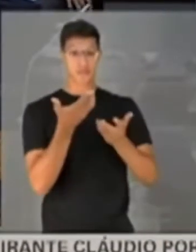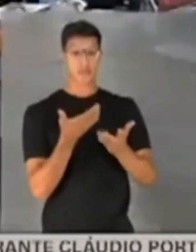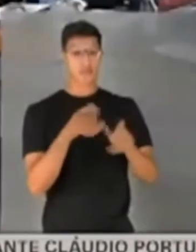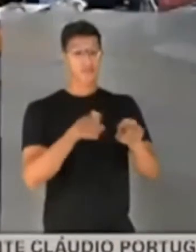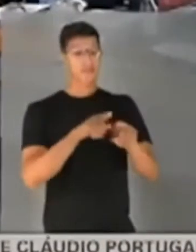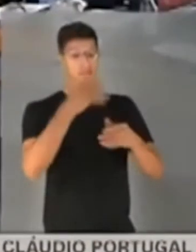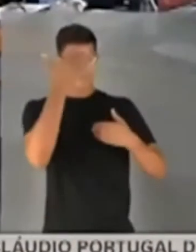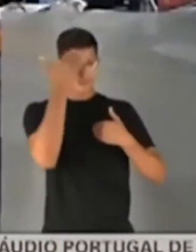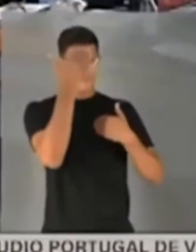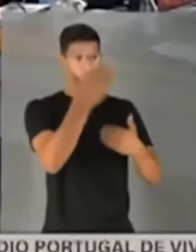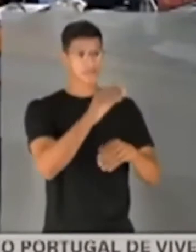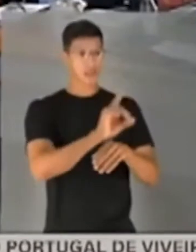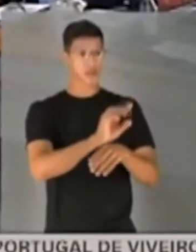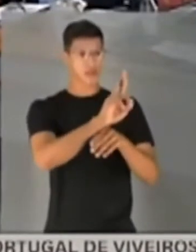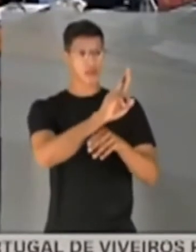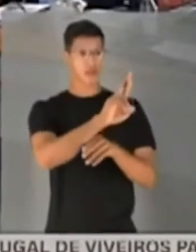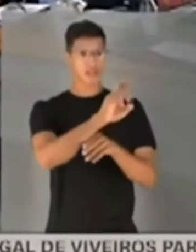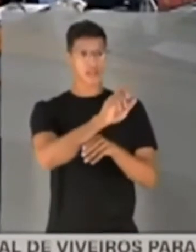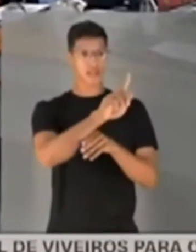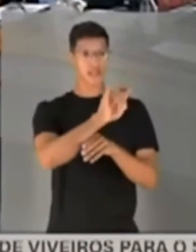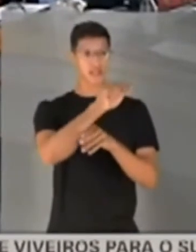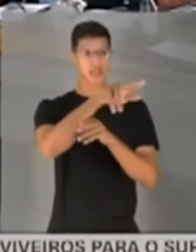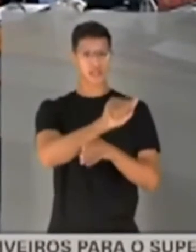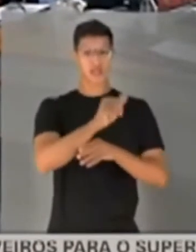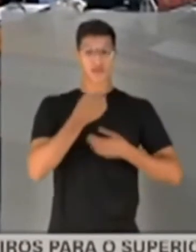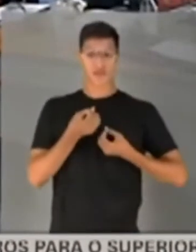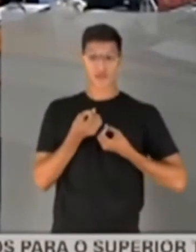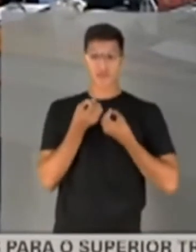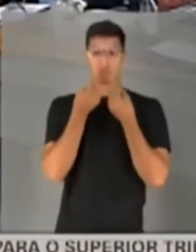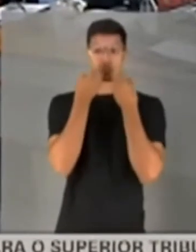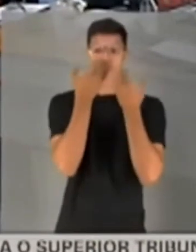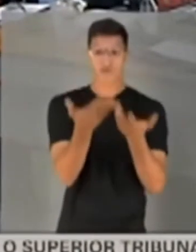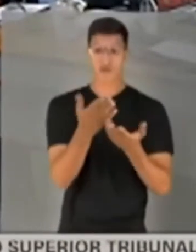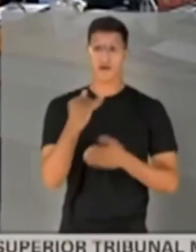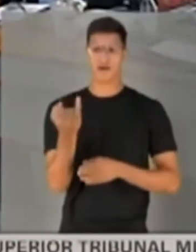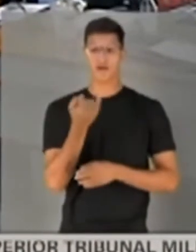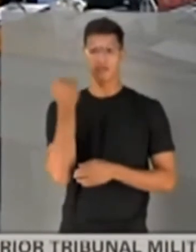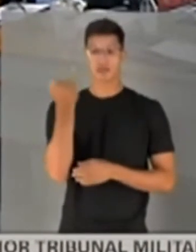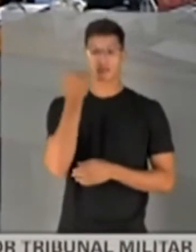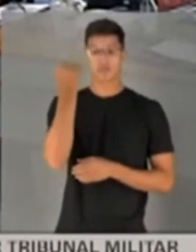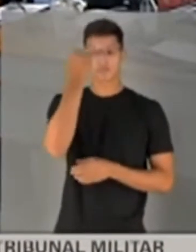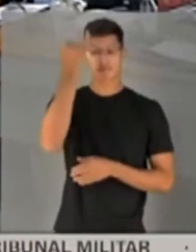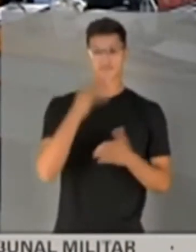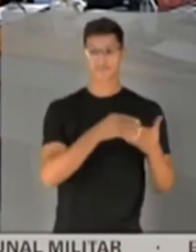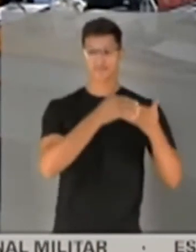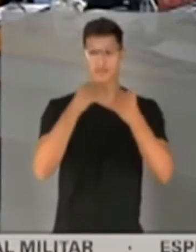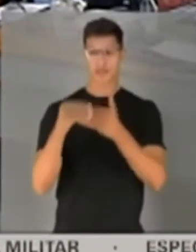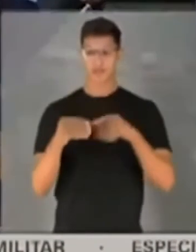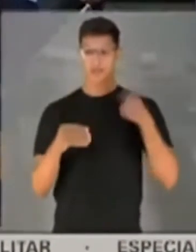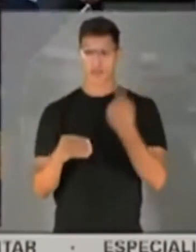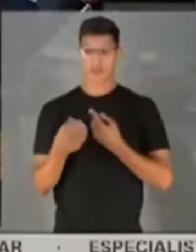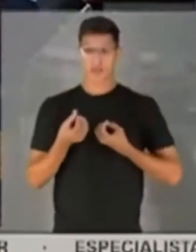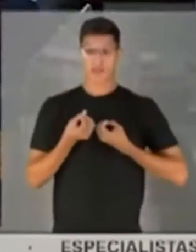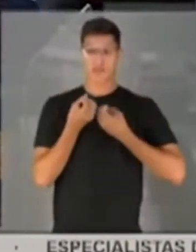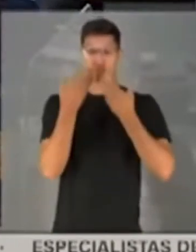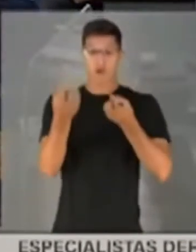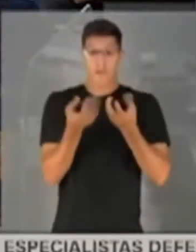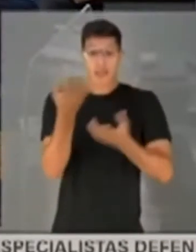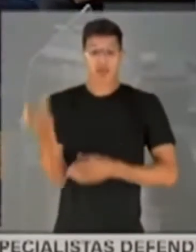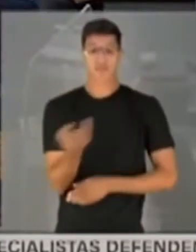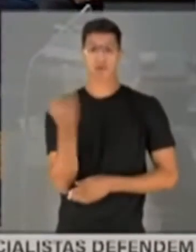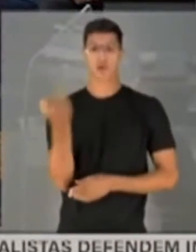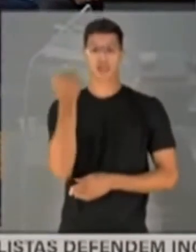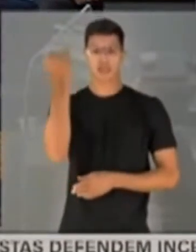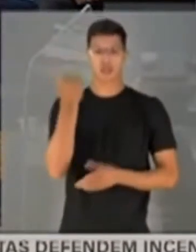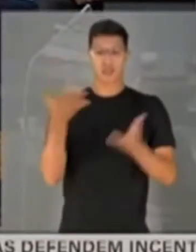agradecer à doutora Regina. É. Ela acaba de prestar uma informação fundamental para... E trazendo informações relevantíssimas. Não, e a